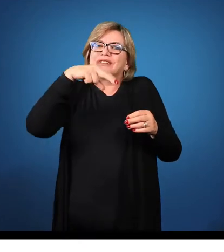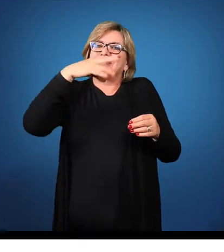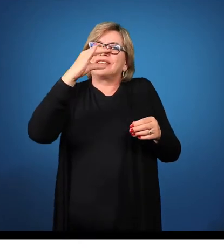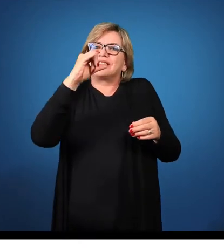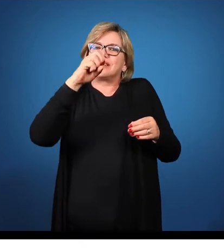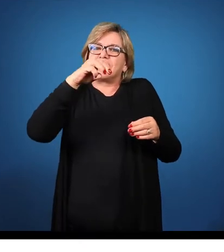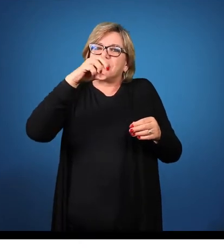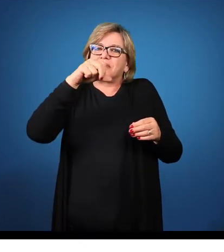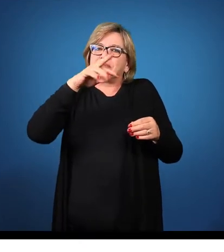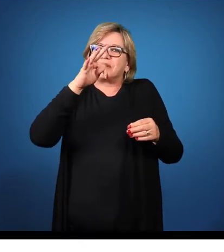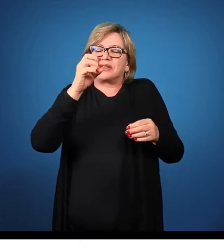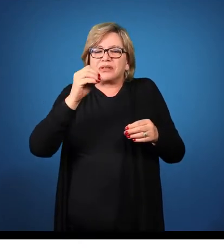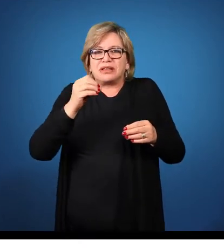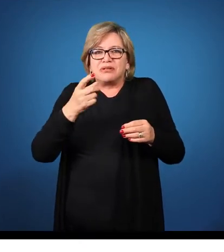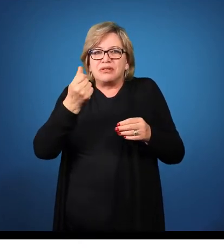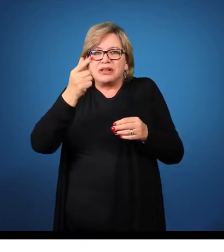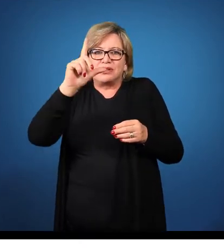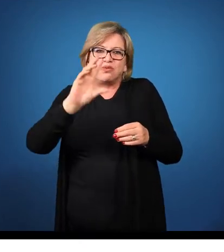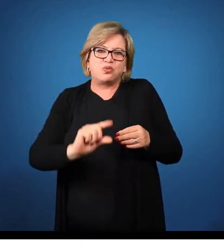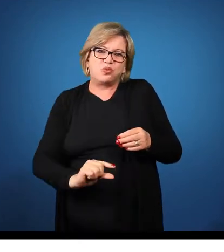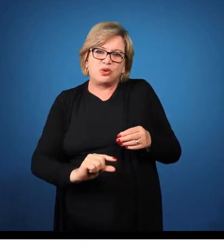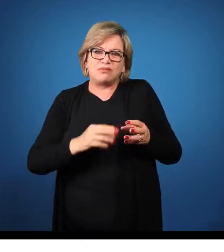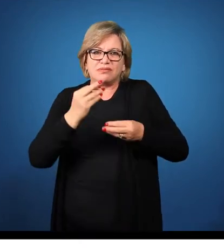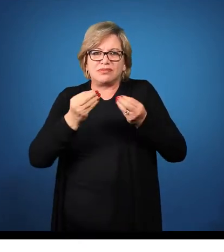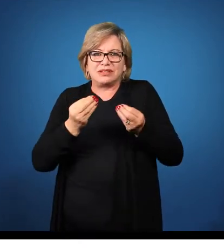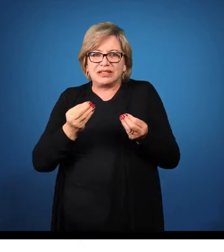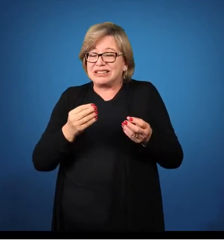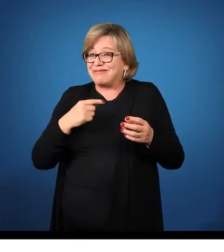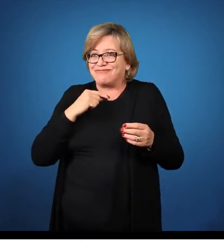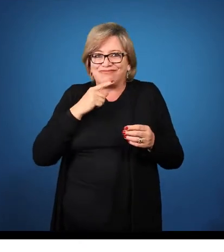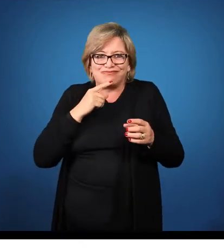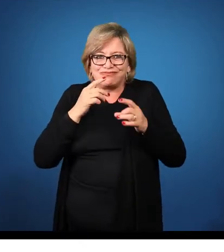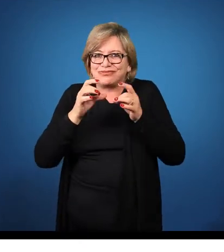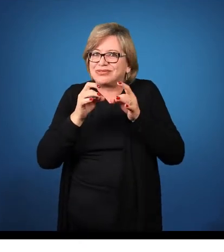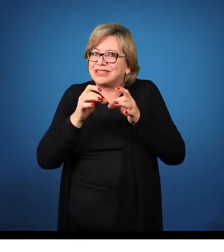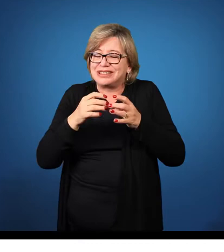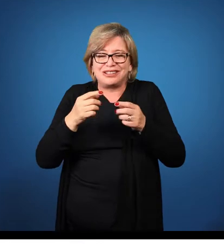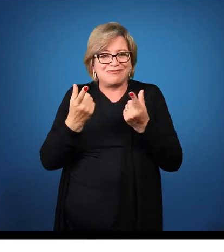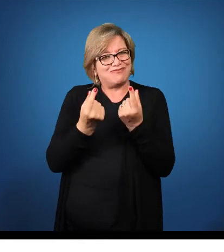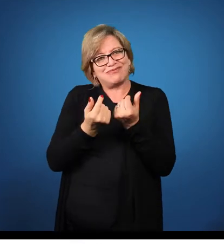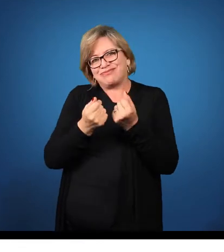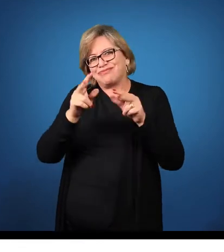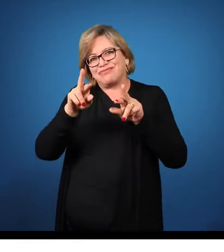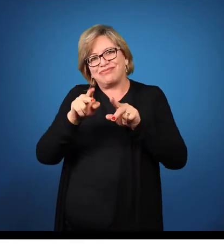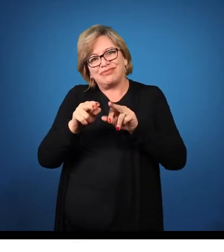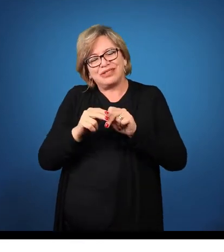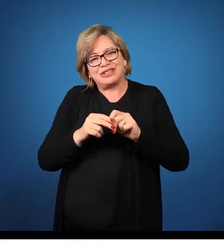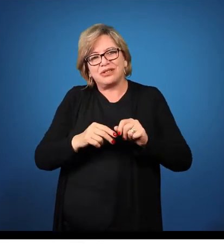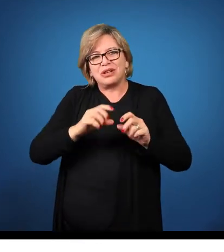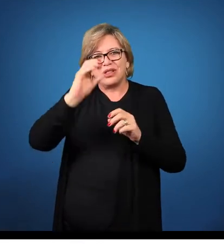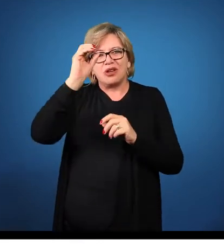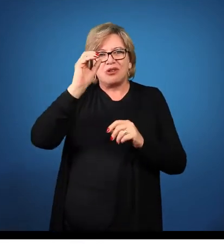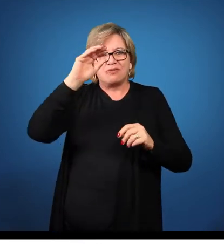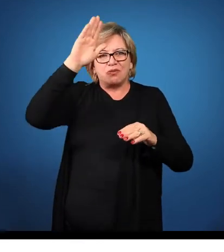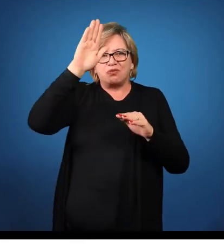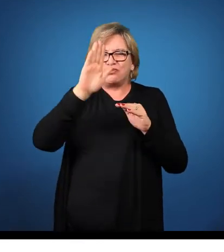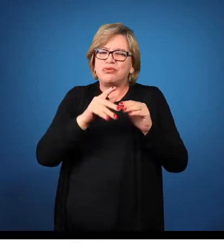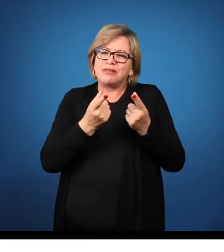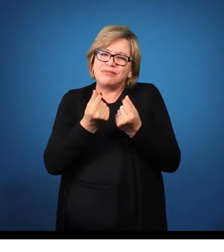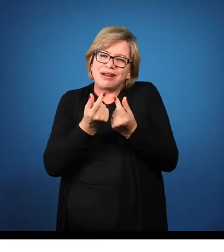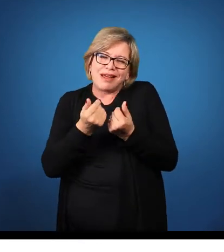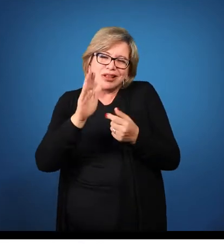data de vencimento. Ou seja, obviamente que eles não venderiam pelo mesmo preço. Aí o que eles fizeram? Fizeram uma promoção